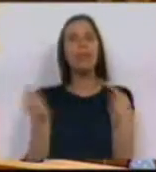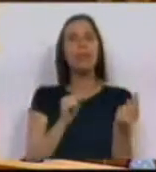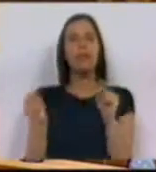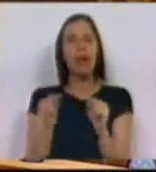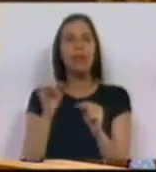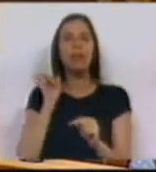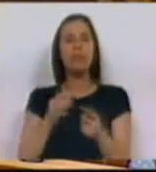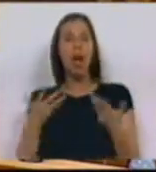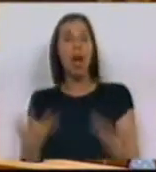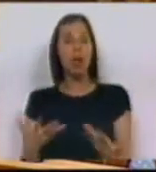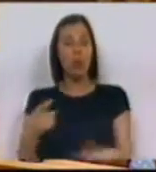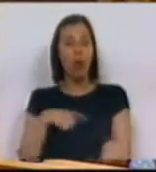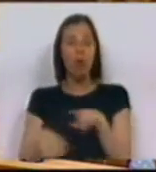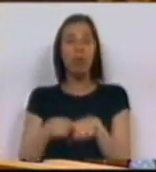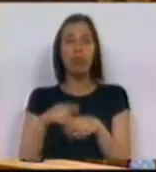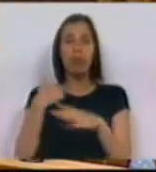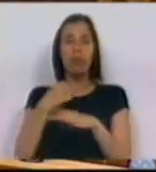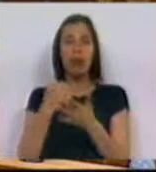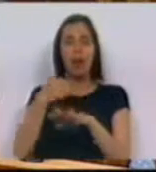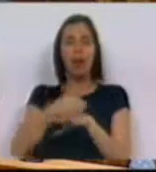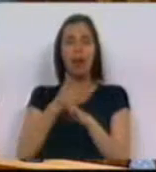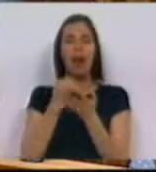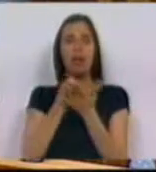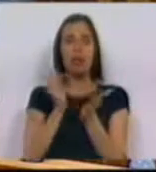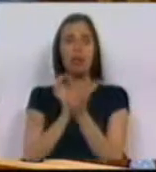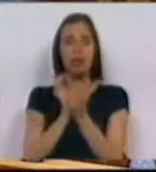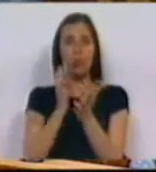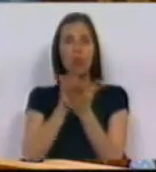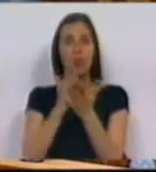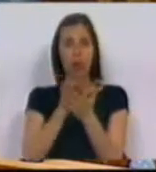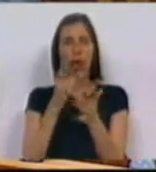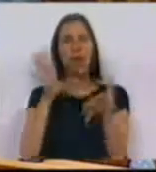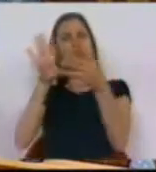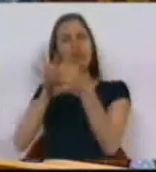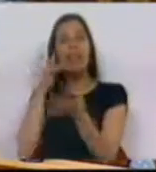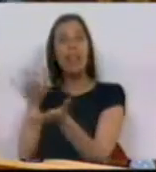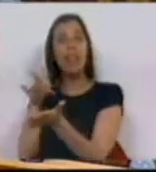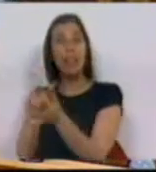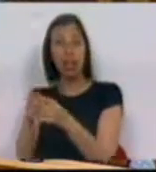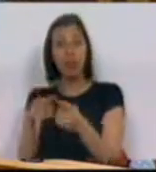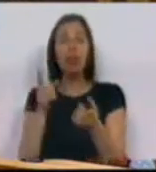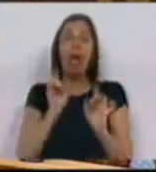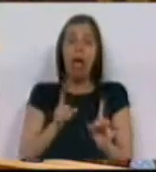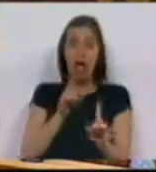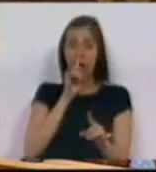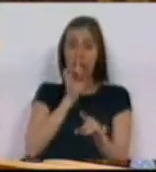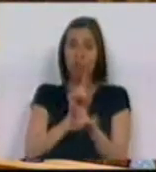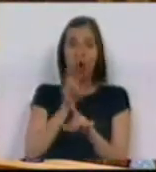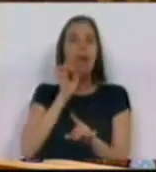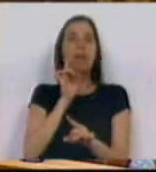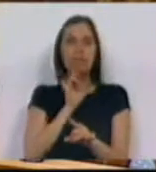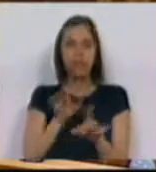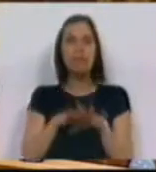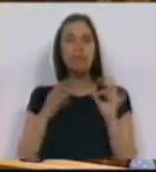da atual política da ação social escolar em matéria de manuais escolares, por partilhar essencialmente da